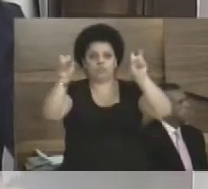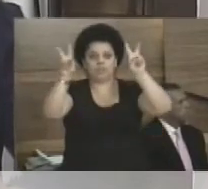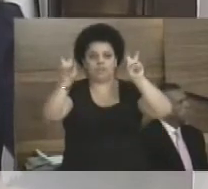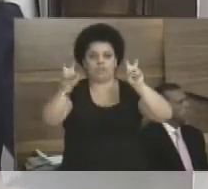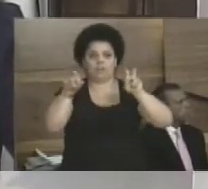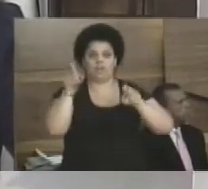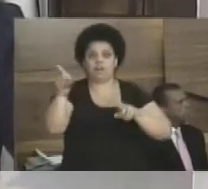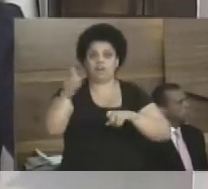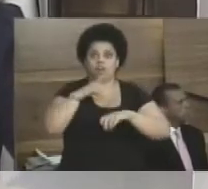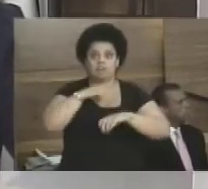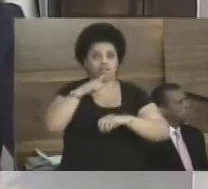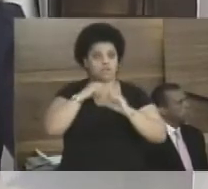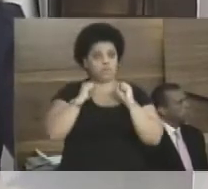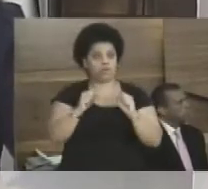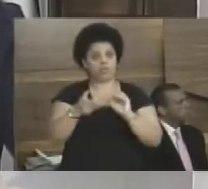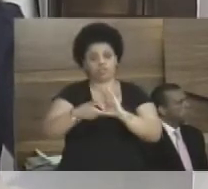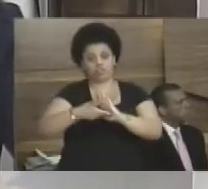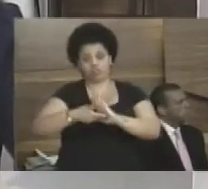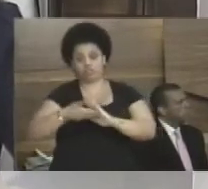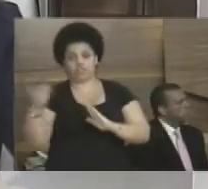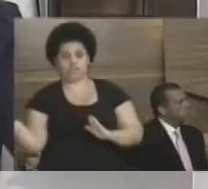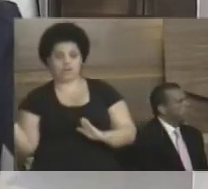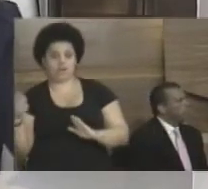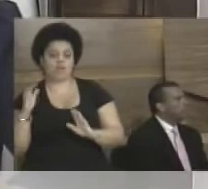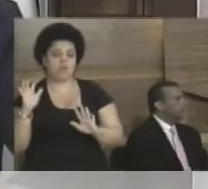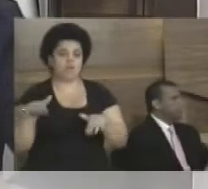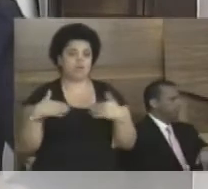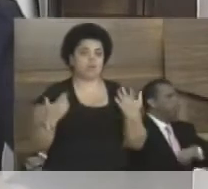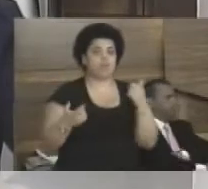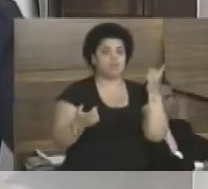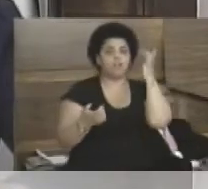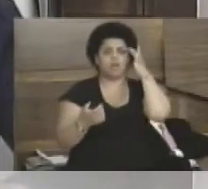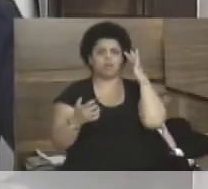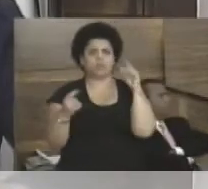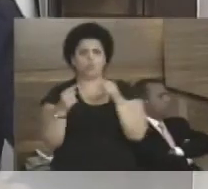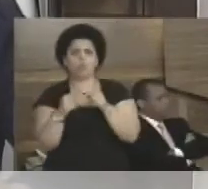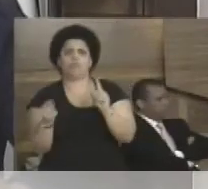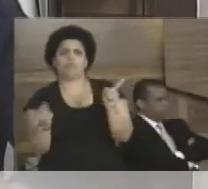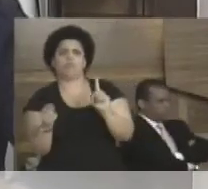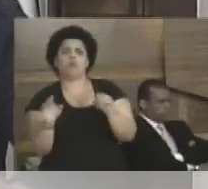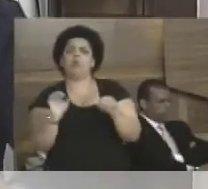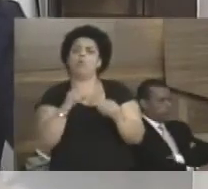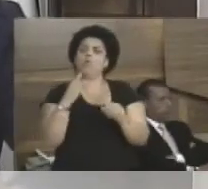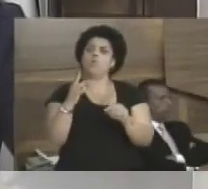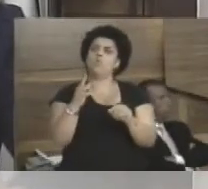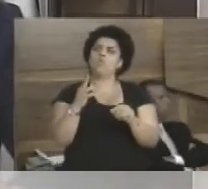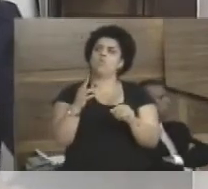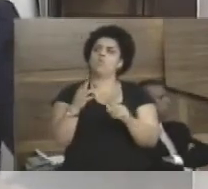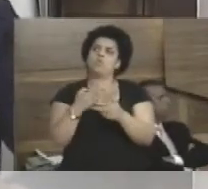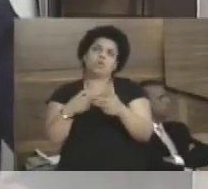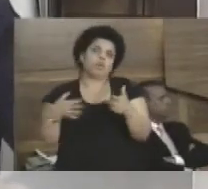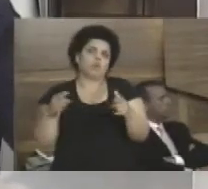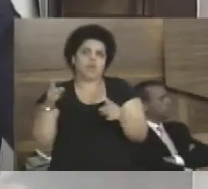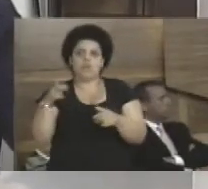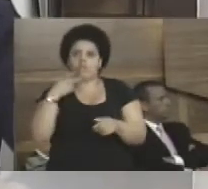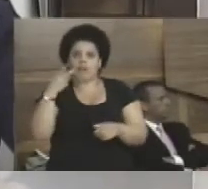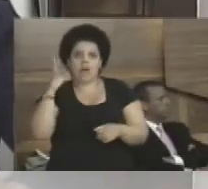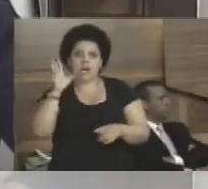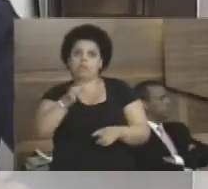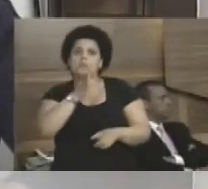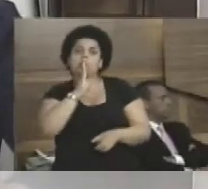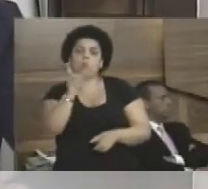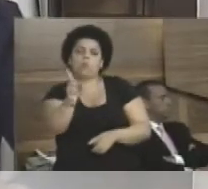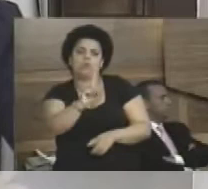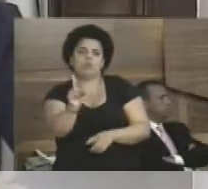Ele, inclusive, tem o poder de retirar as matérias quando ele achar que elas não são convenientes ou que ele não tenha conhecimento. Então, o argumento de não ter